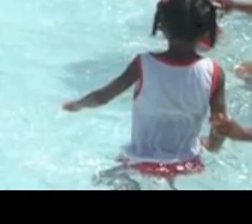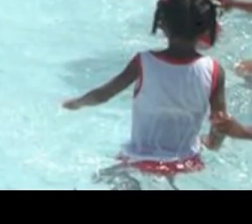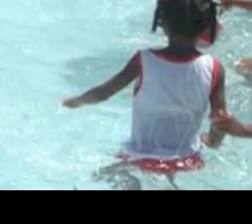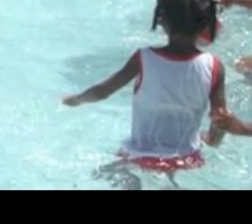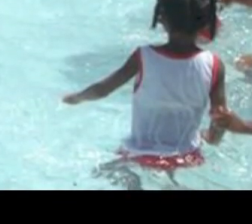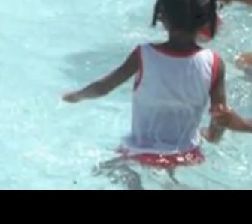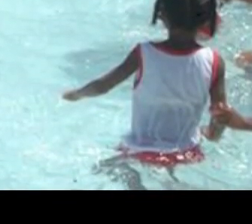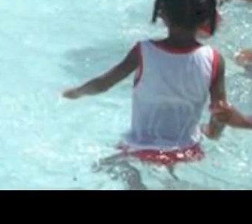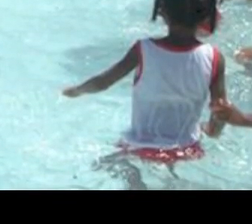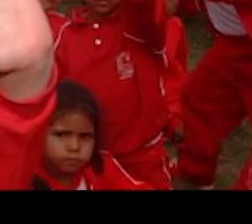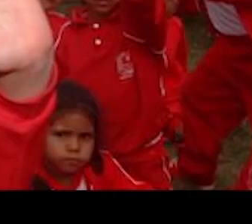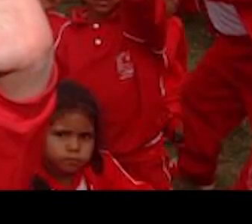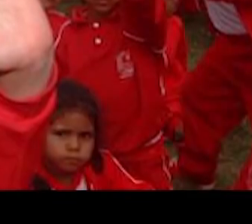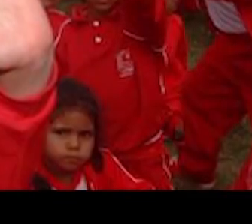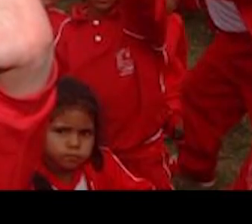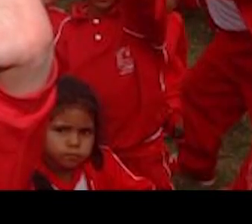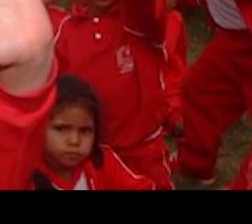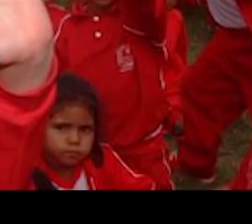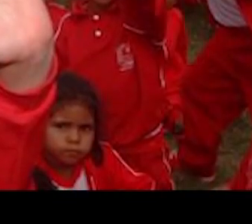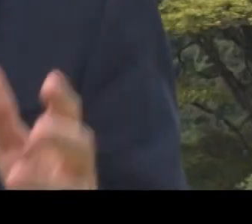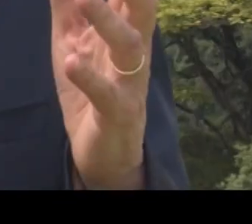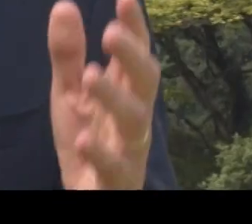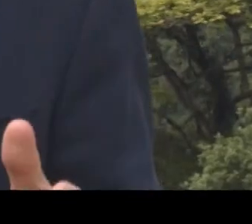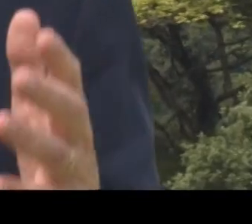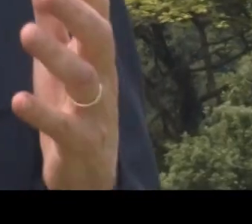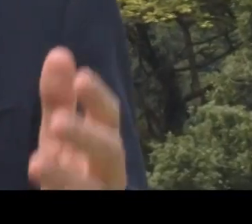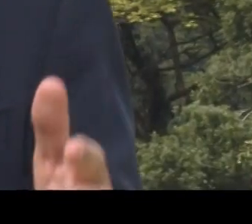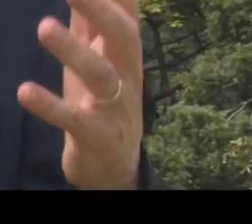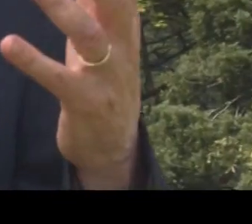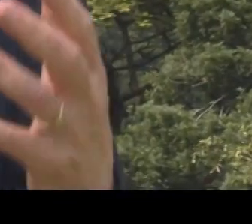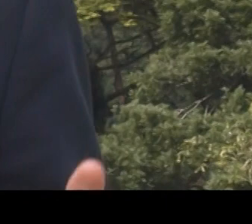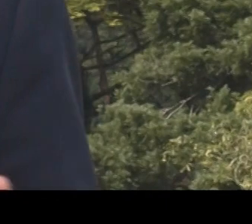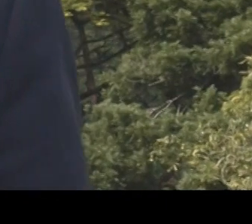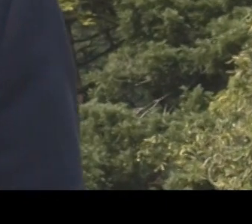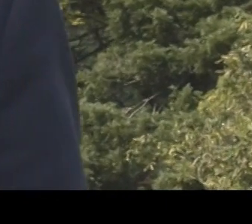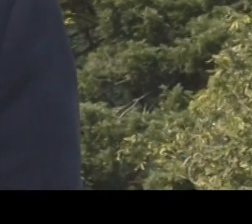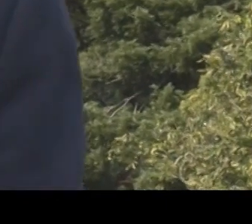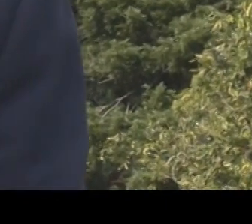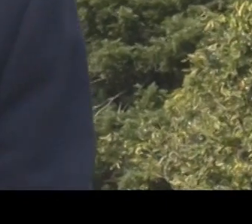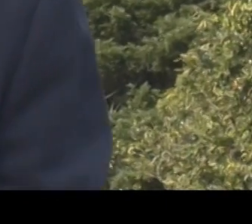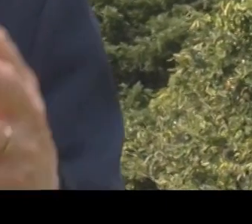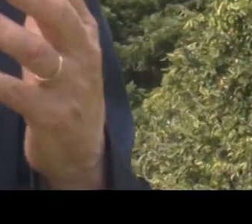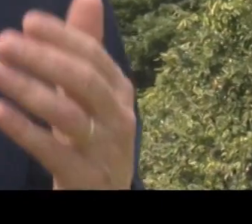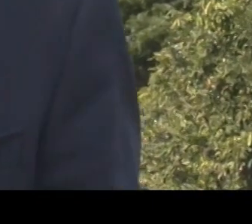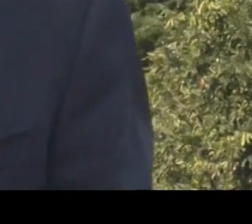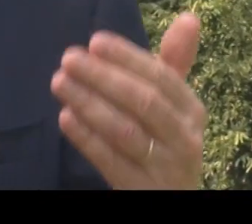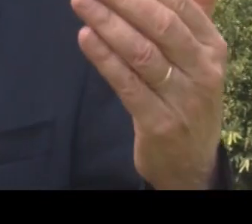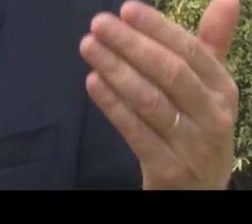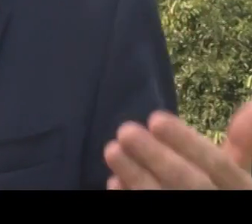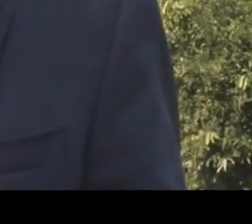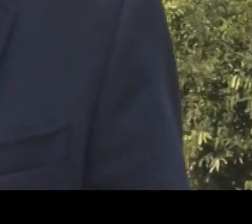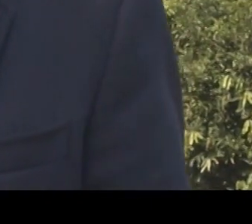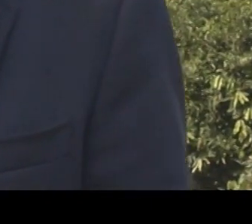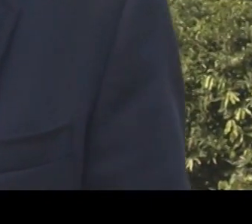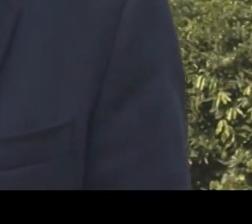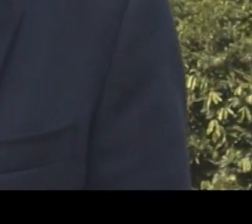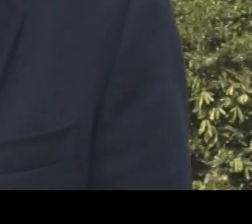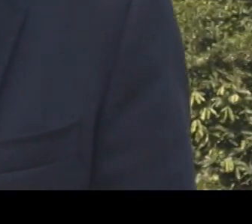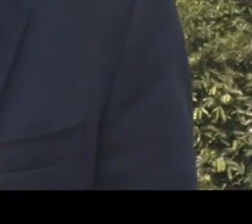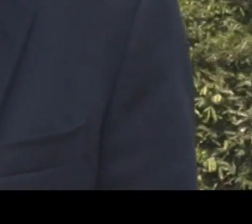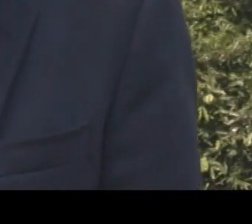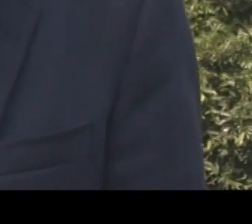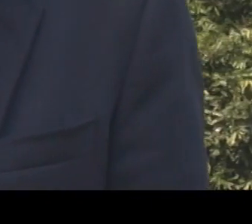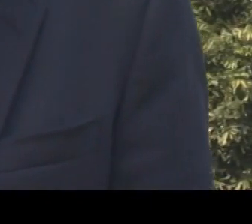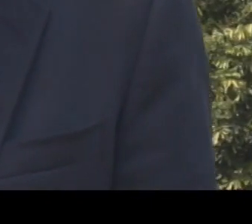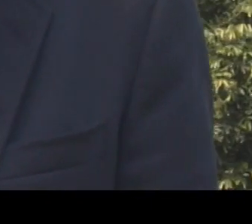fazenda Nova Esperança para as crianças pobres na Zona Oeste. Fazer o hospital dos idosos e também baixar o IPTU. Por